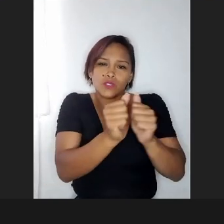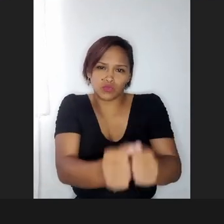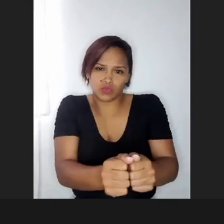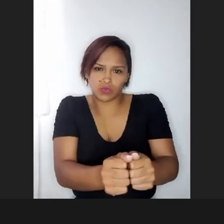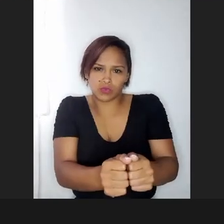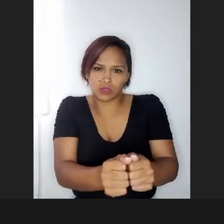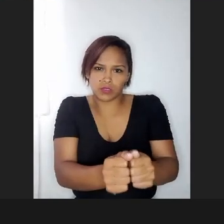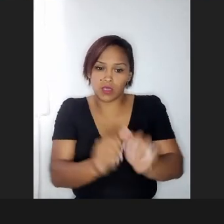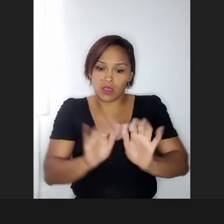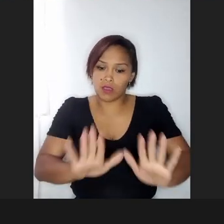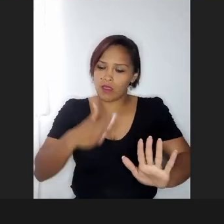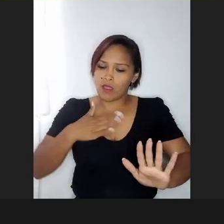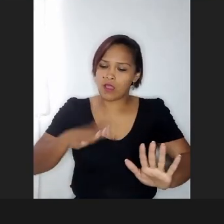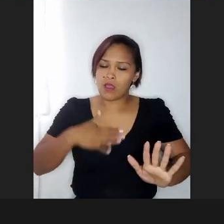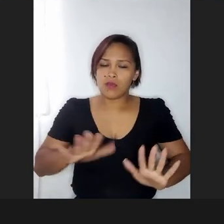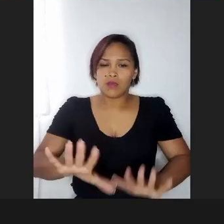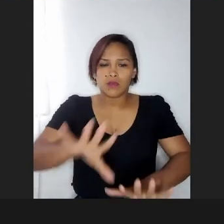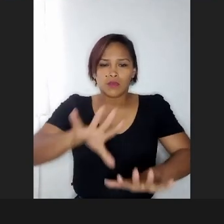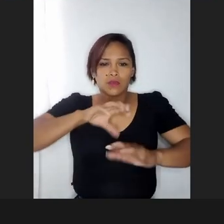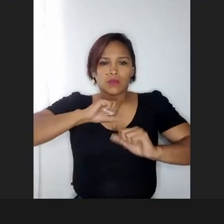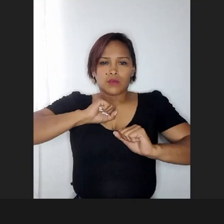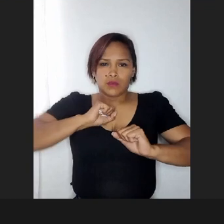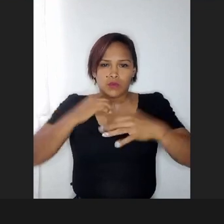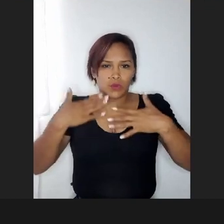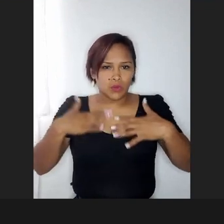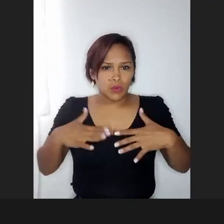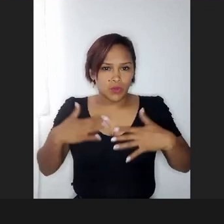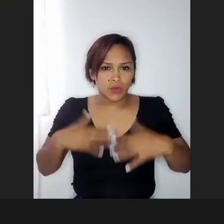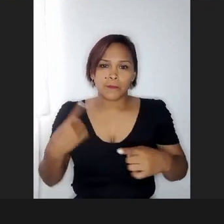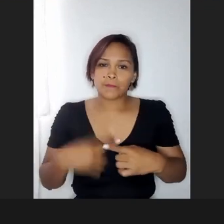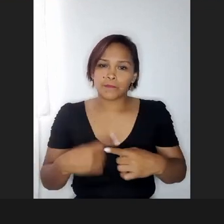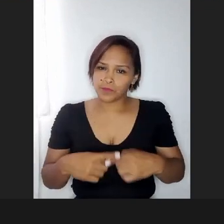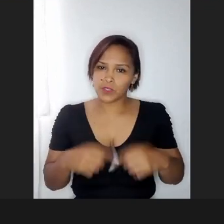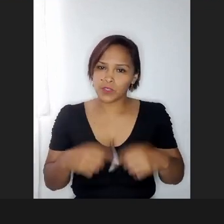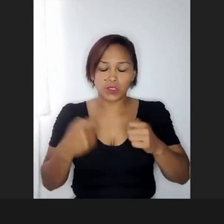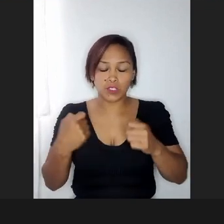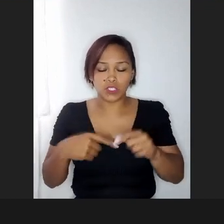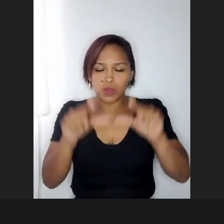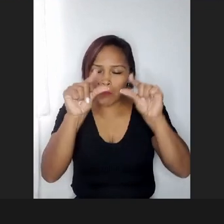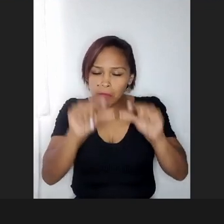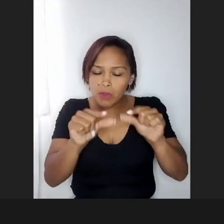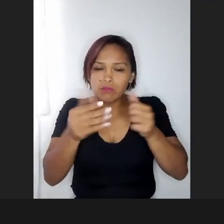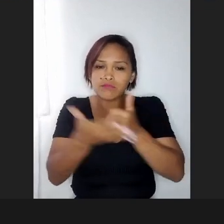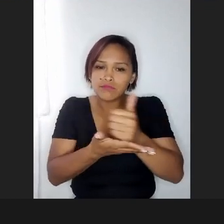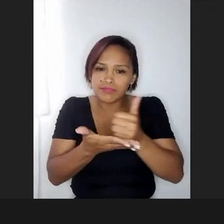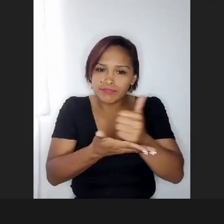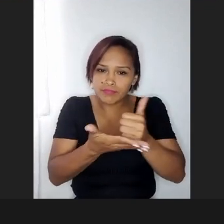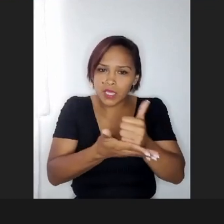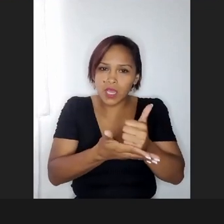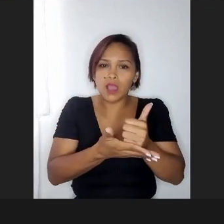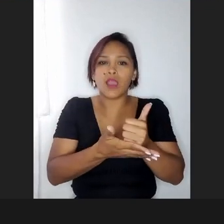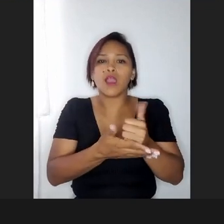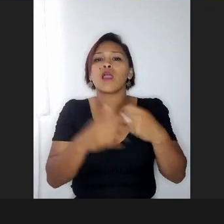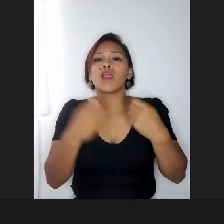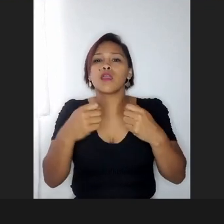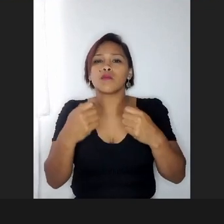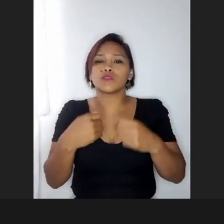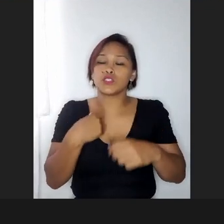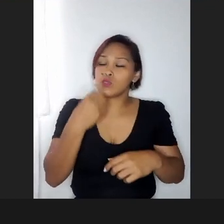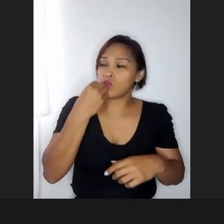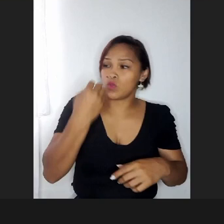eu preciso dar uma respirada aqui, porque eu tenho que ter um mínimo de estabilidade, preciso, e quando eu não estou bem,